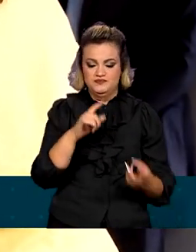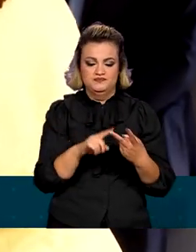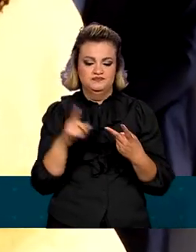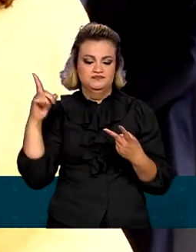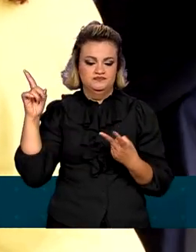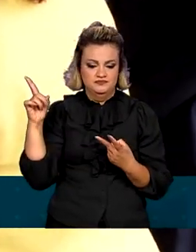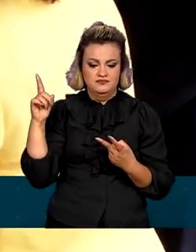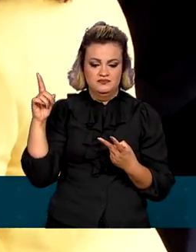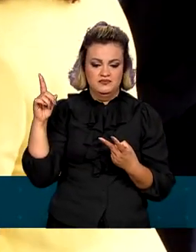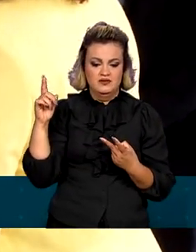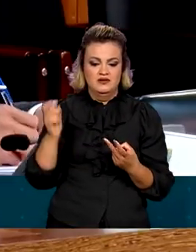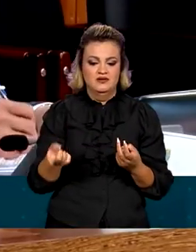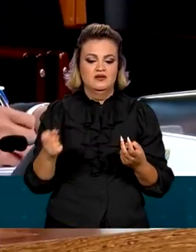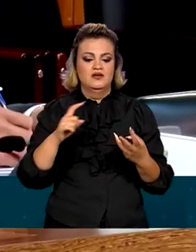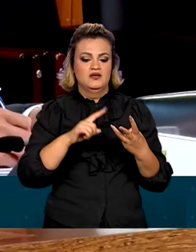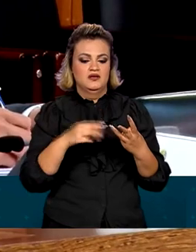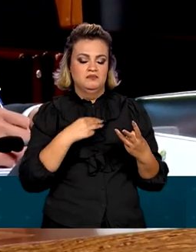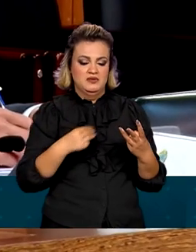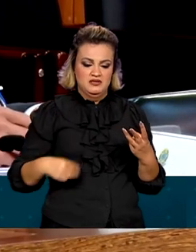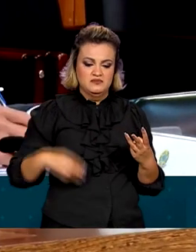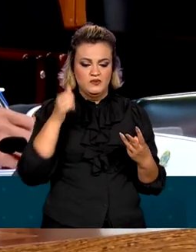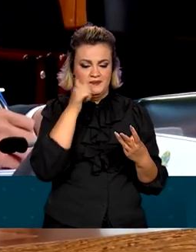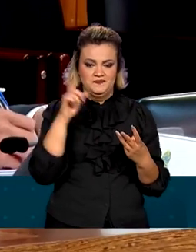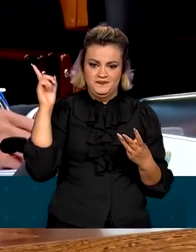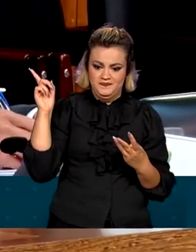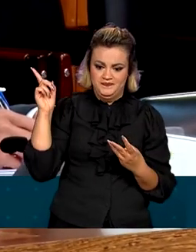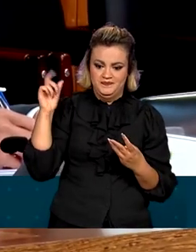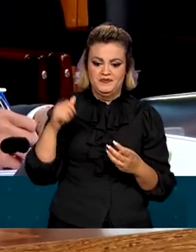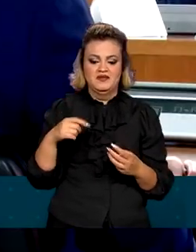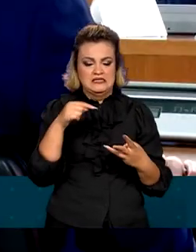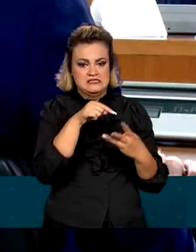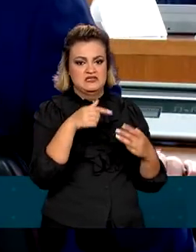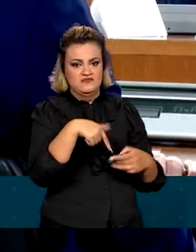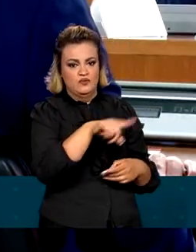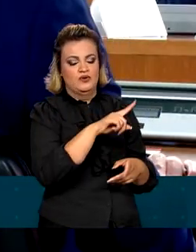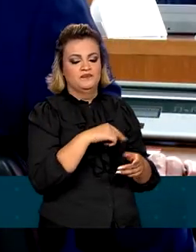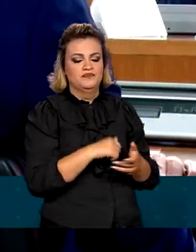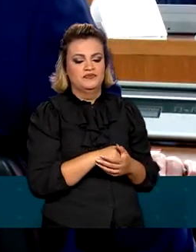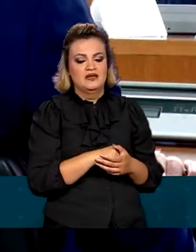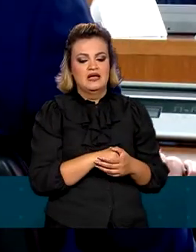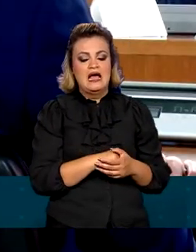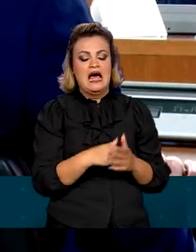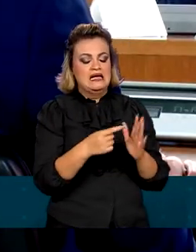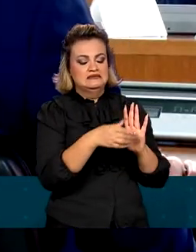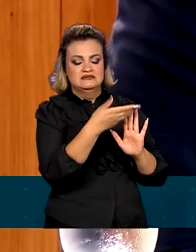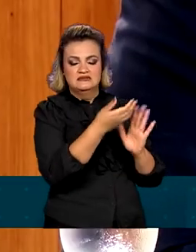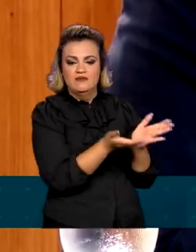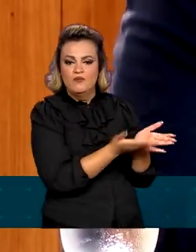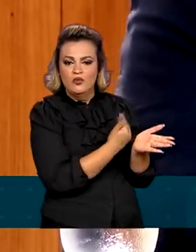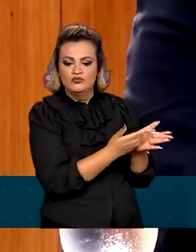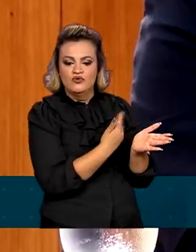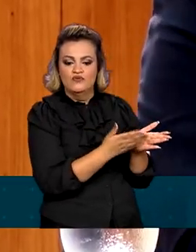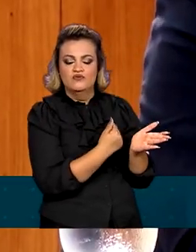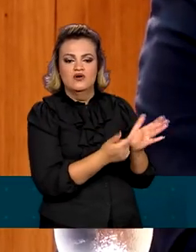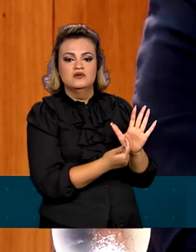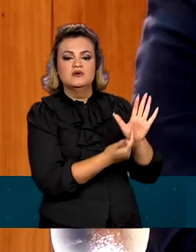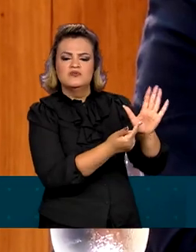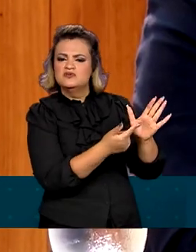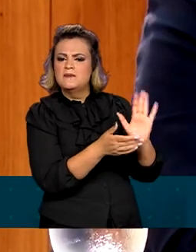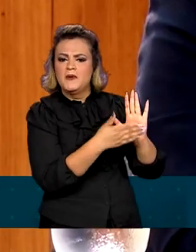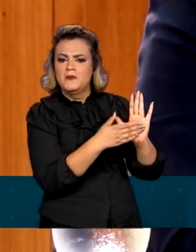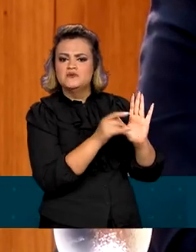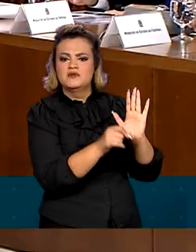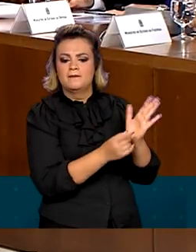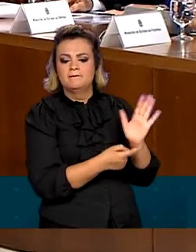Exteriores, Mauro Vieira, e do Meio Ambiente, Marina Silva. Na bagagem, um portfólio de ações a serem implantadas pelo